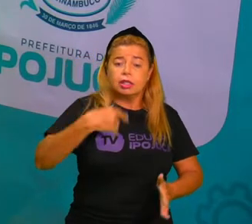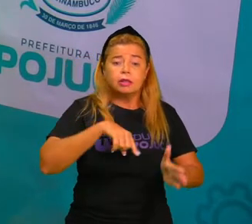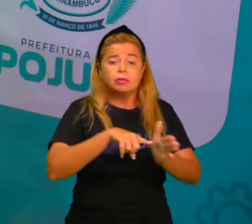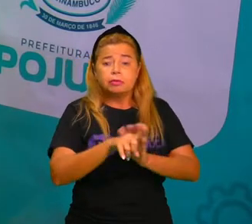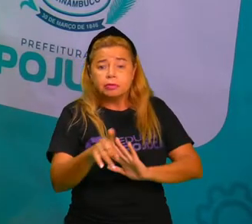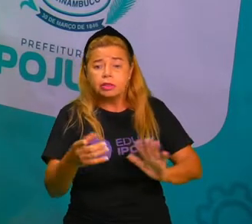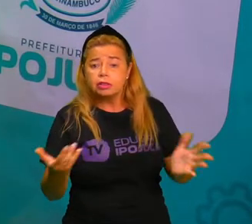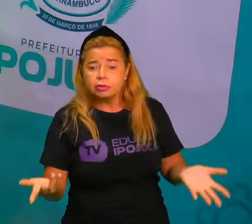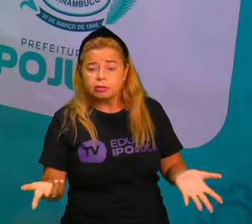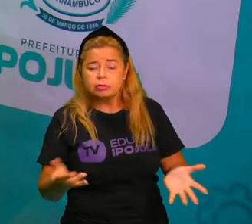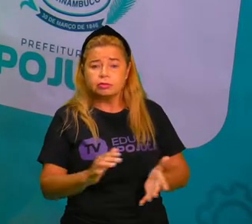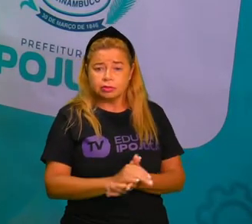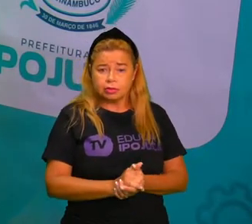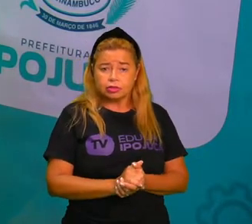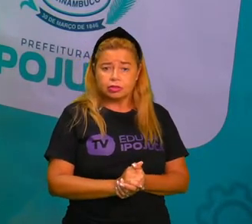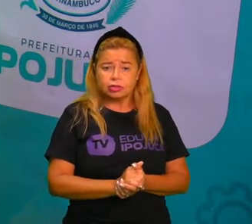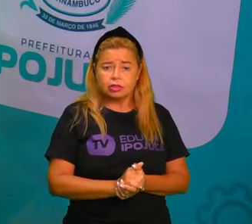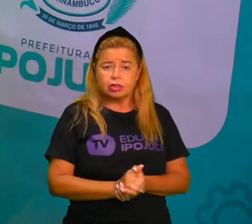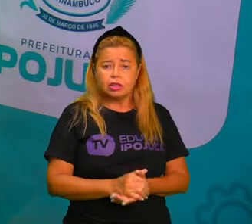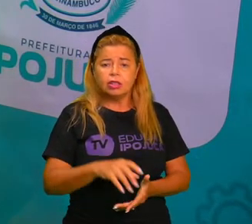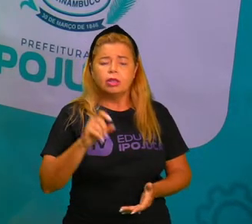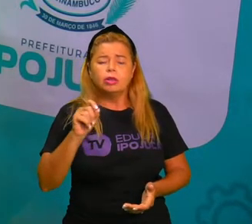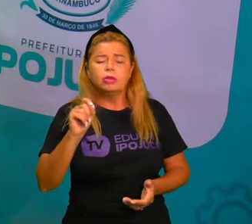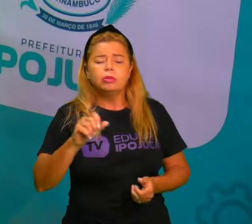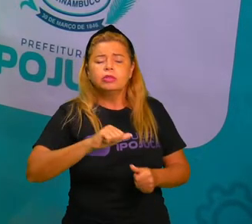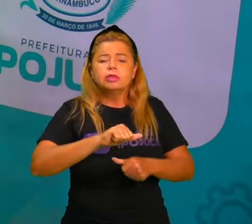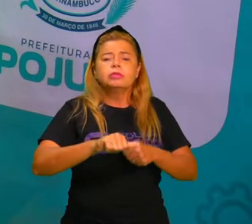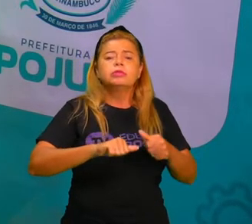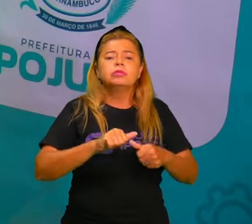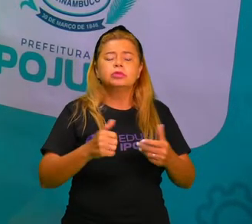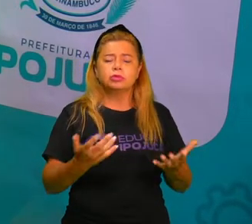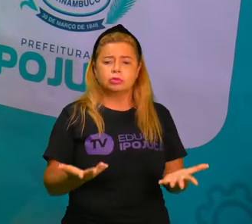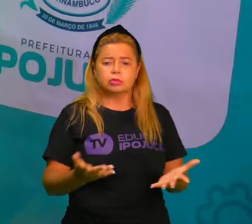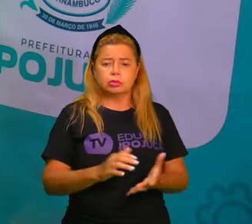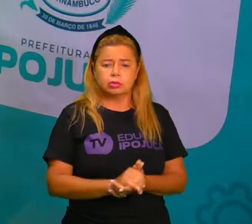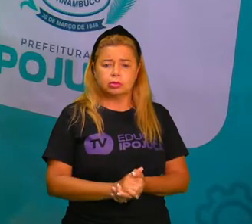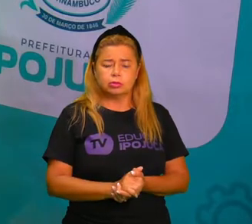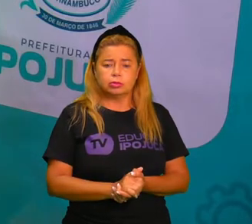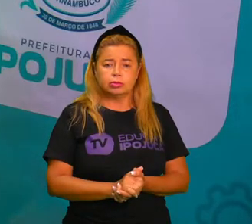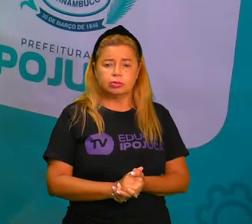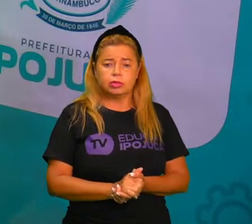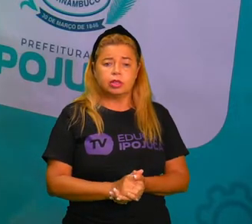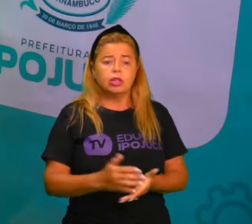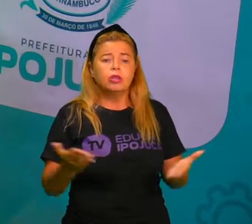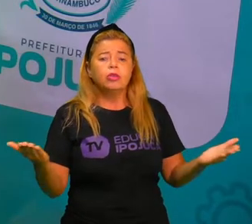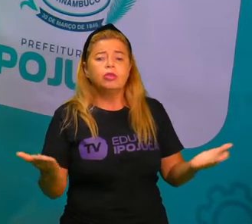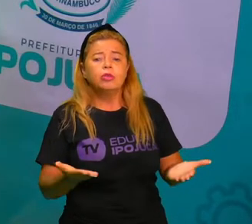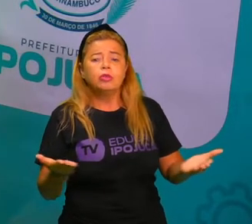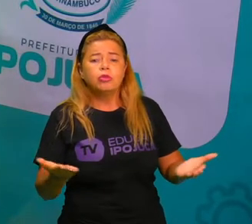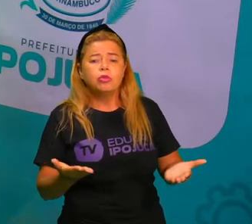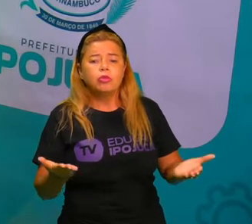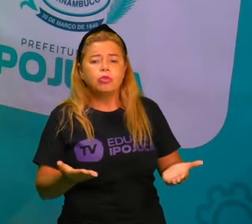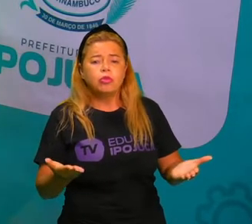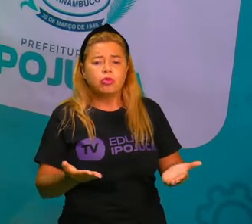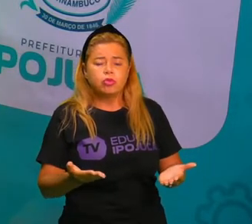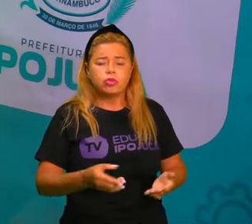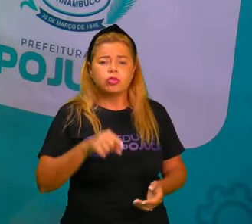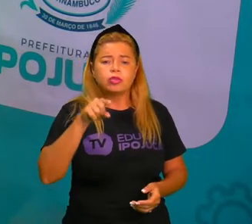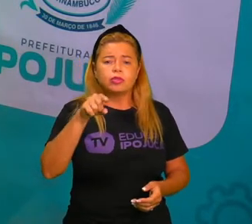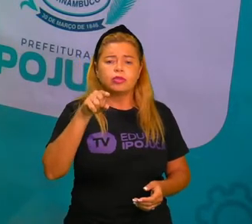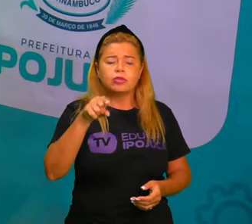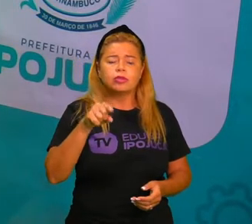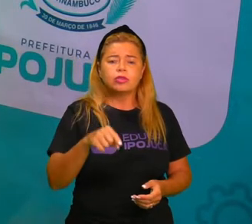mudanças aconteceram? O que mudou ao longo do tempo? E o que você se vê nesse processo? Como você se vê nesse processo?